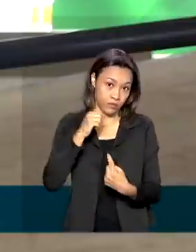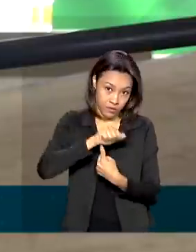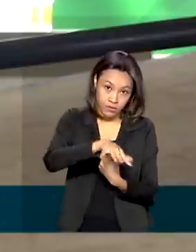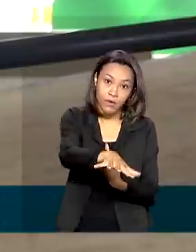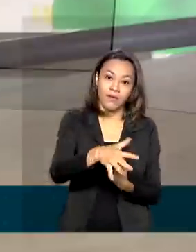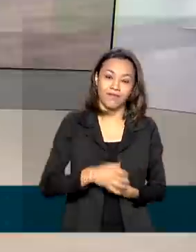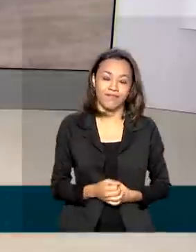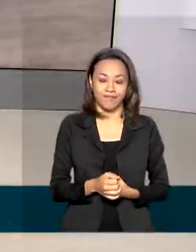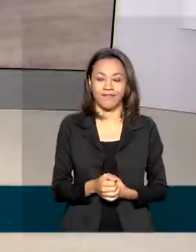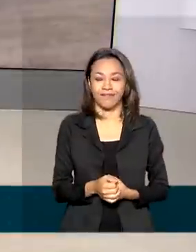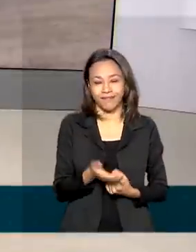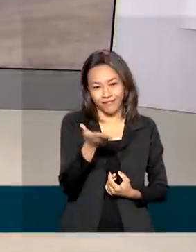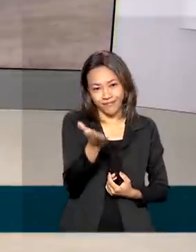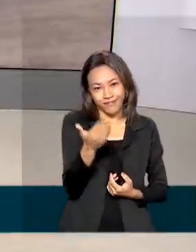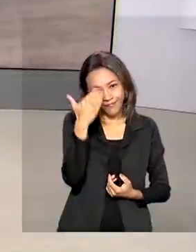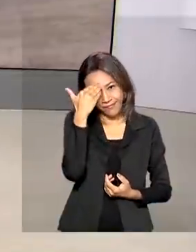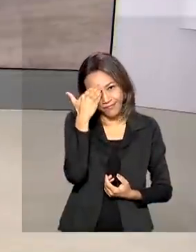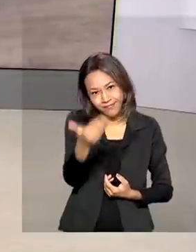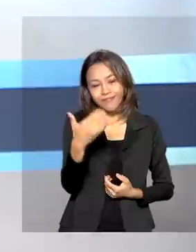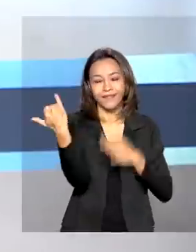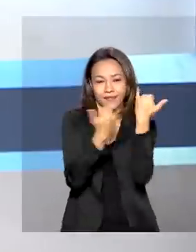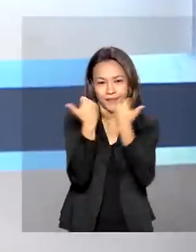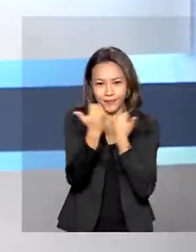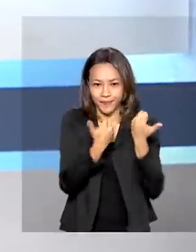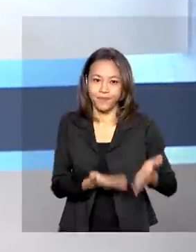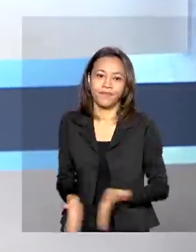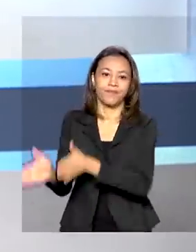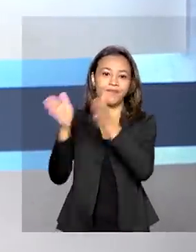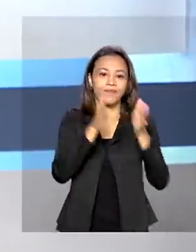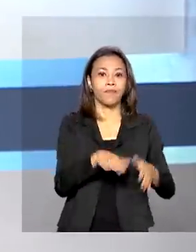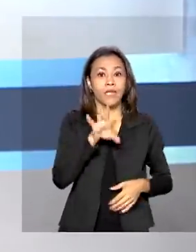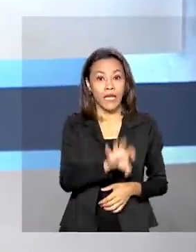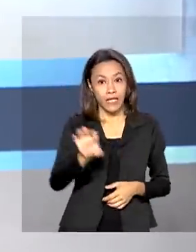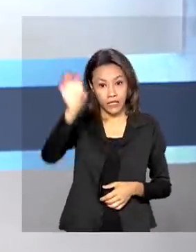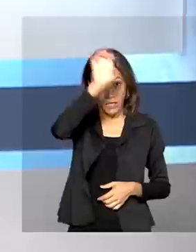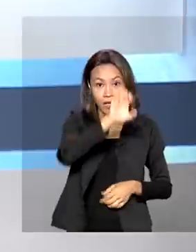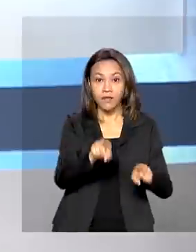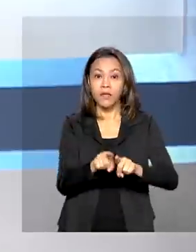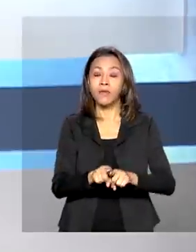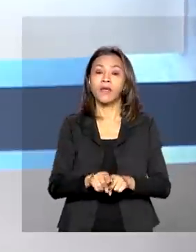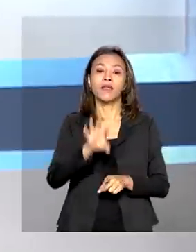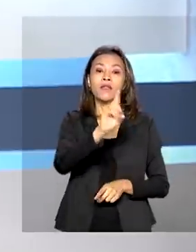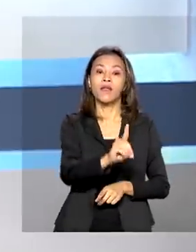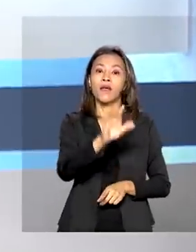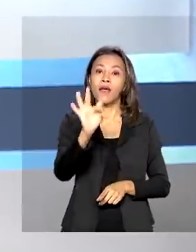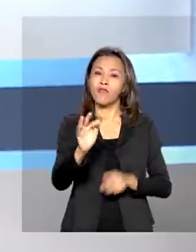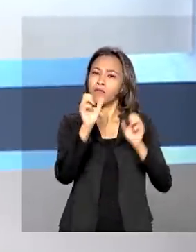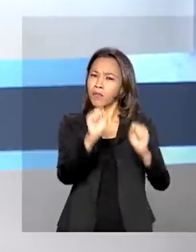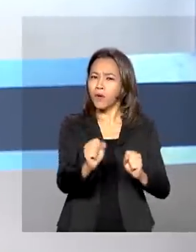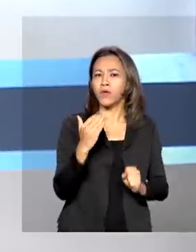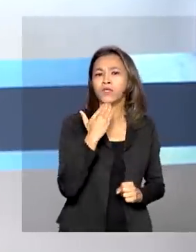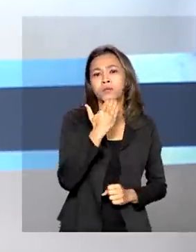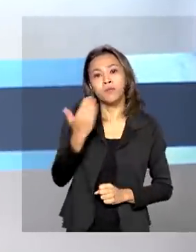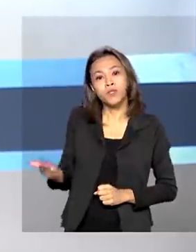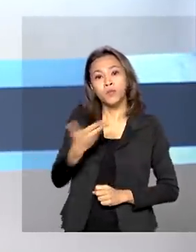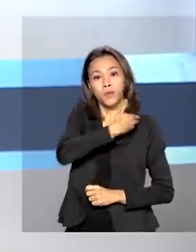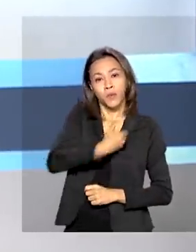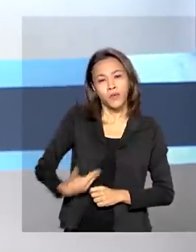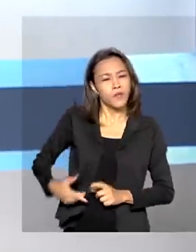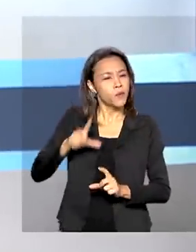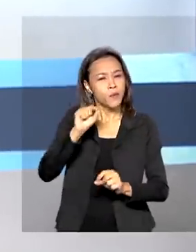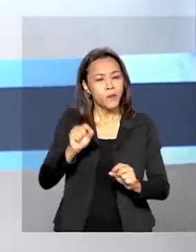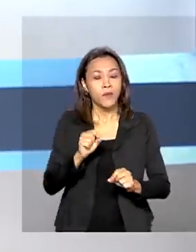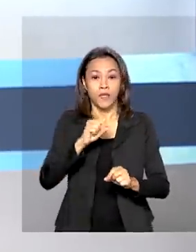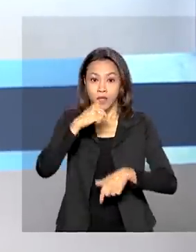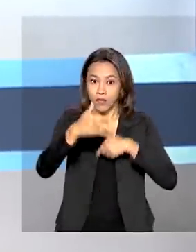Renata. Perfeito, Ana. Obrigada pelas suas informações. Estados e o Distrito Federal podem solicitar ao governo ações extras para o